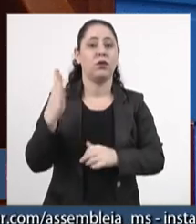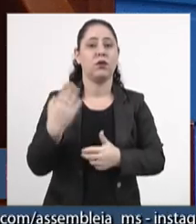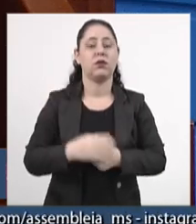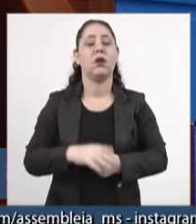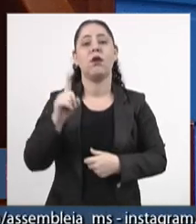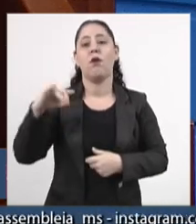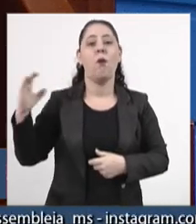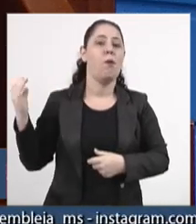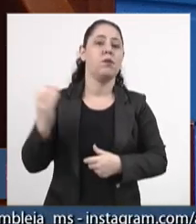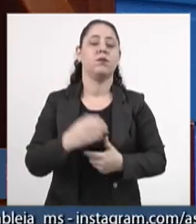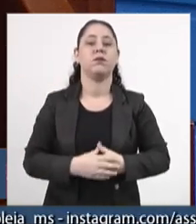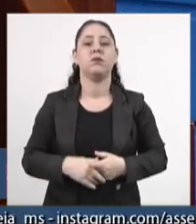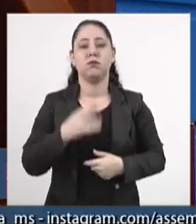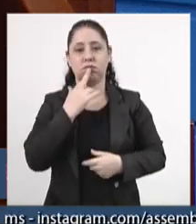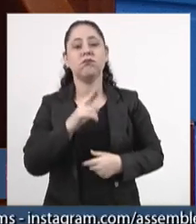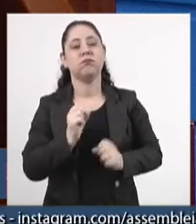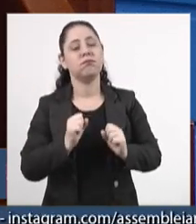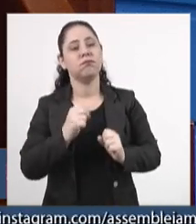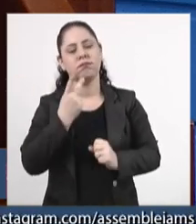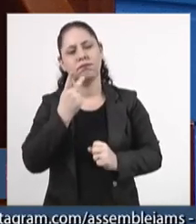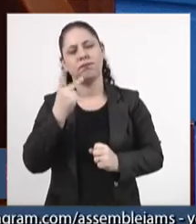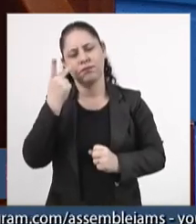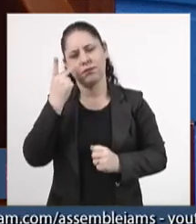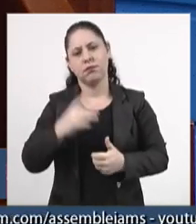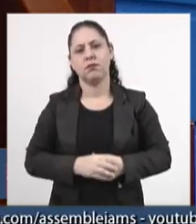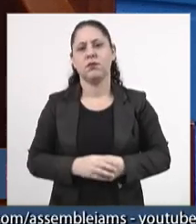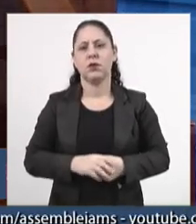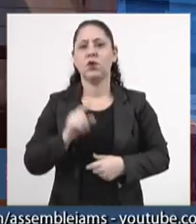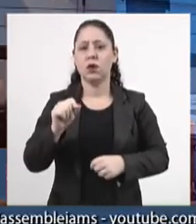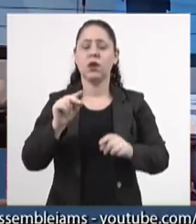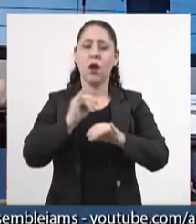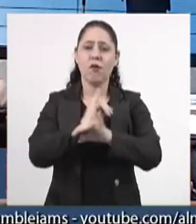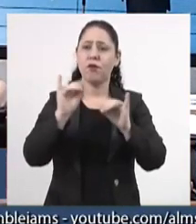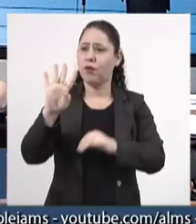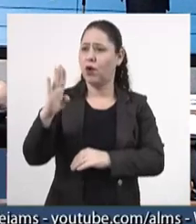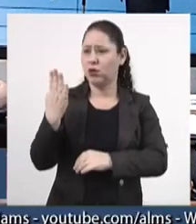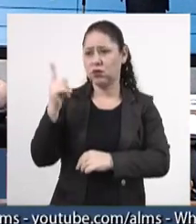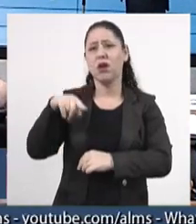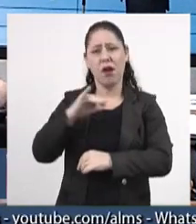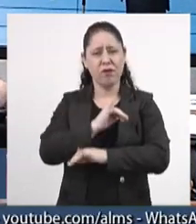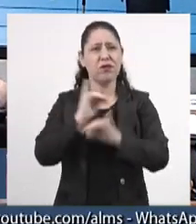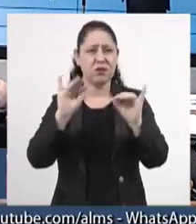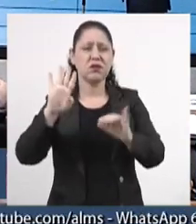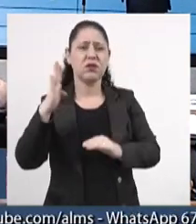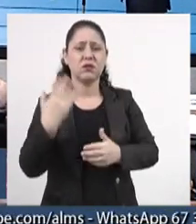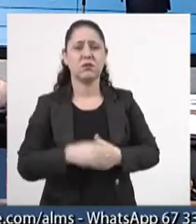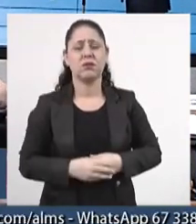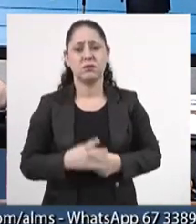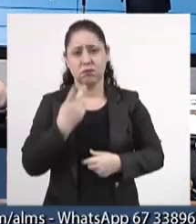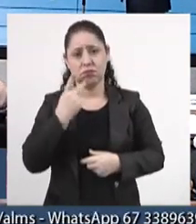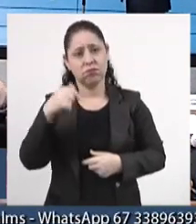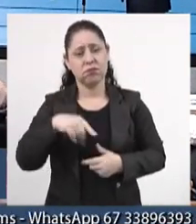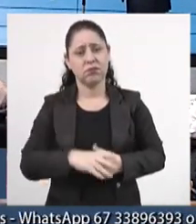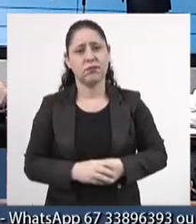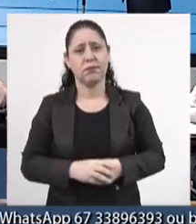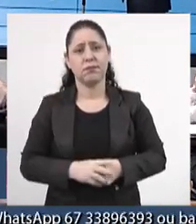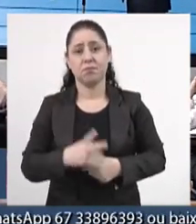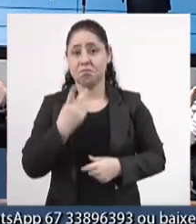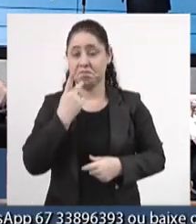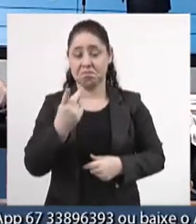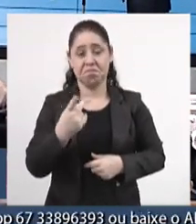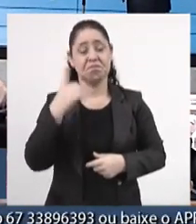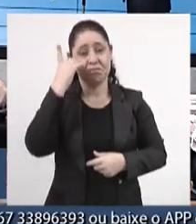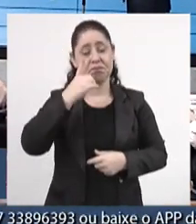falsa, é crime? Pode responder, deputado. Deputado, o que é falso é falso. Qual artigo? Foi falado aqui pelo